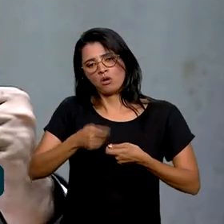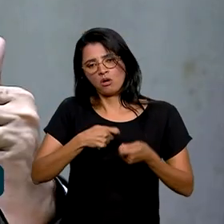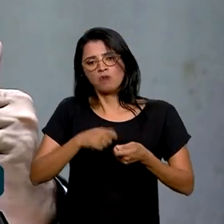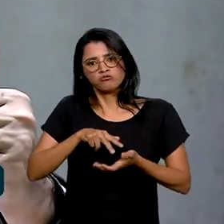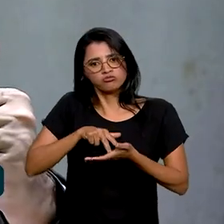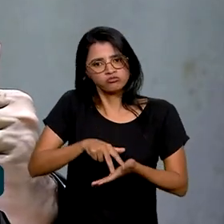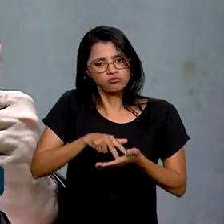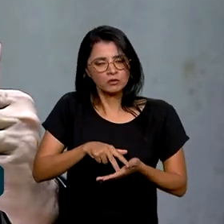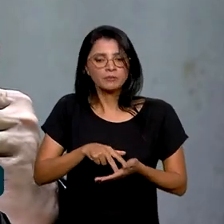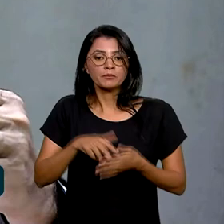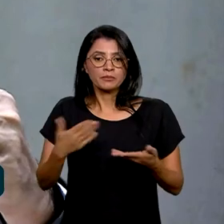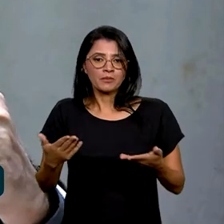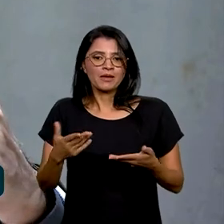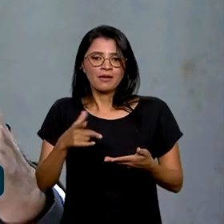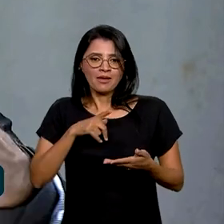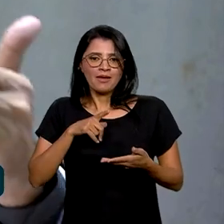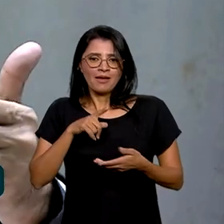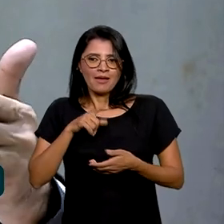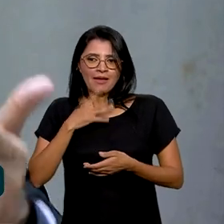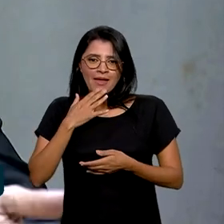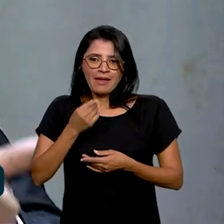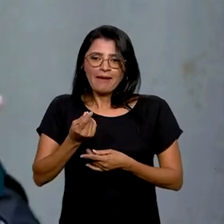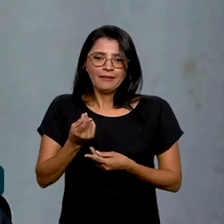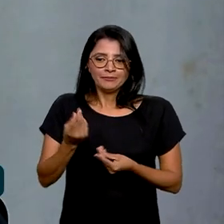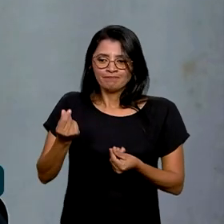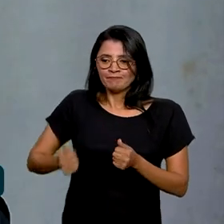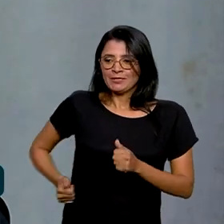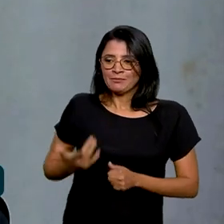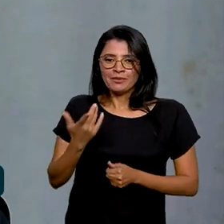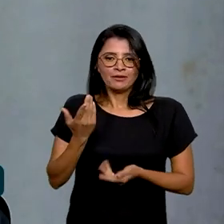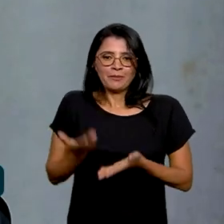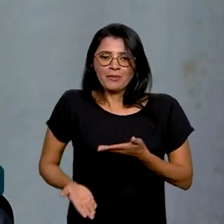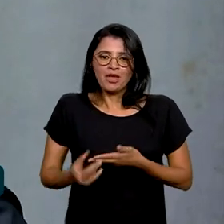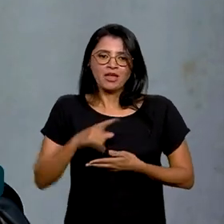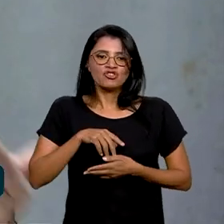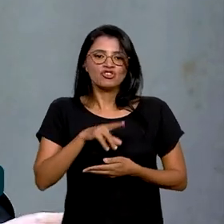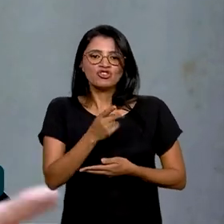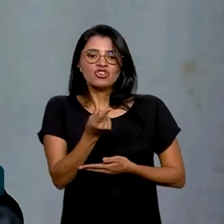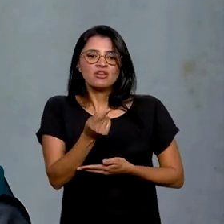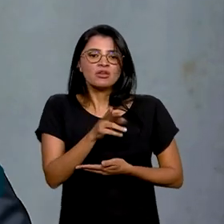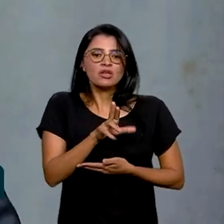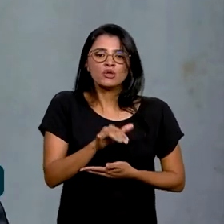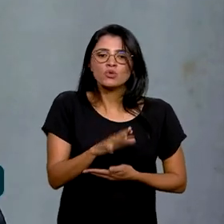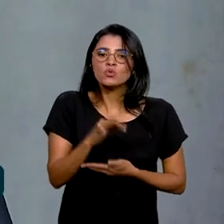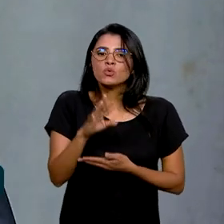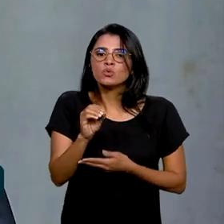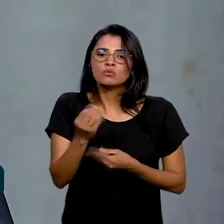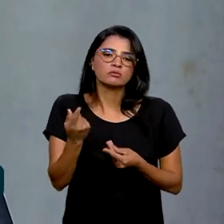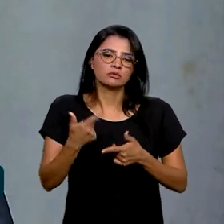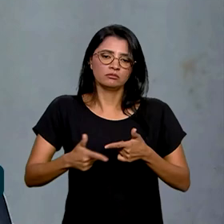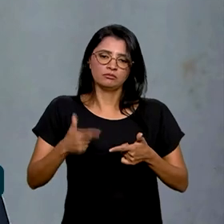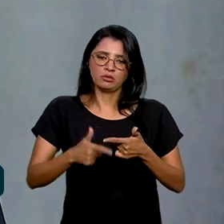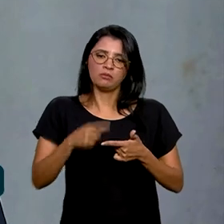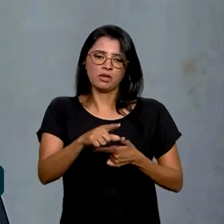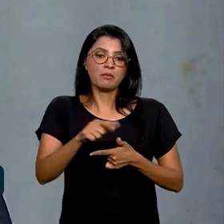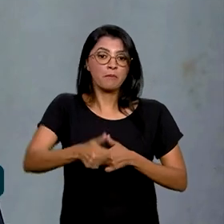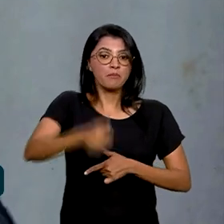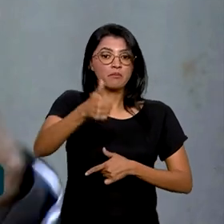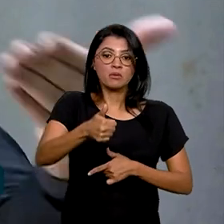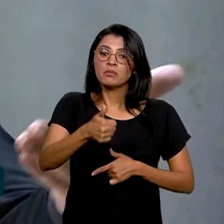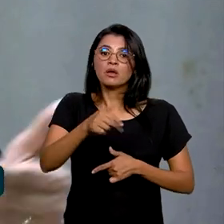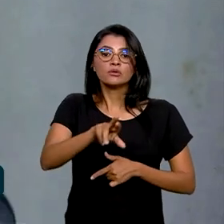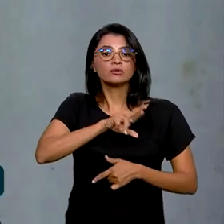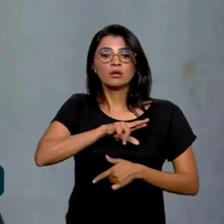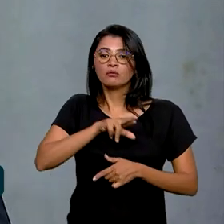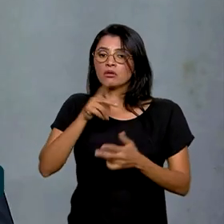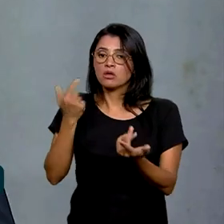Congela a despesa, desagrada todo mundo e perde receita. O teu problema do resultado primário é o